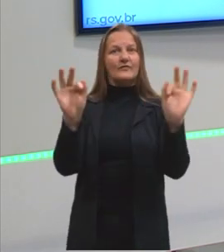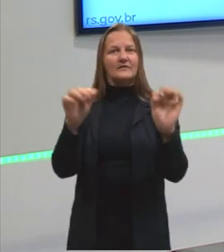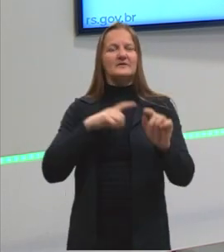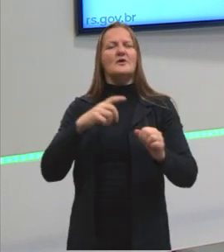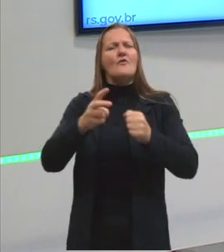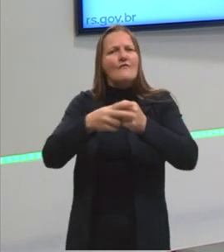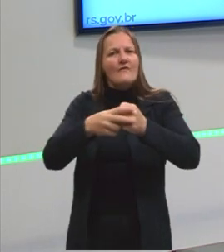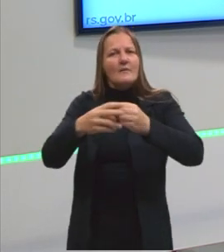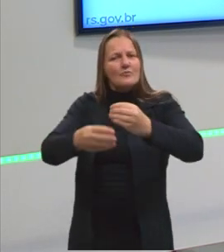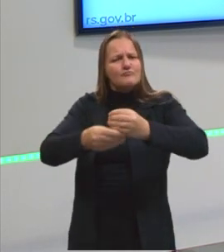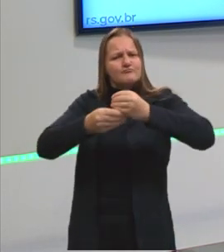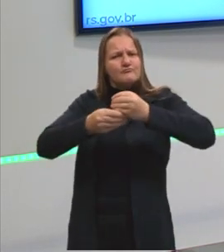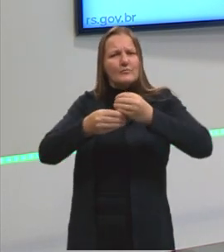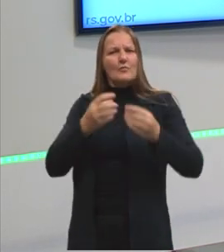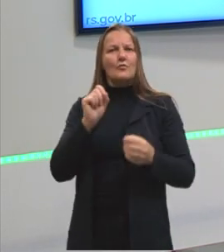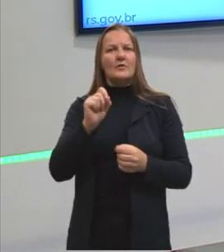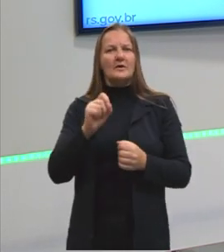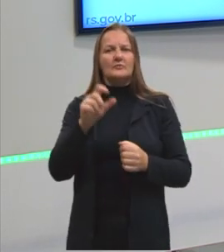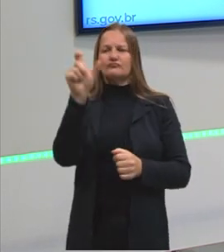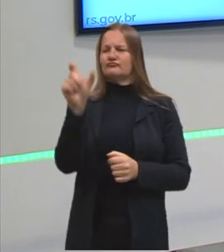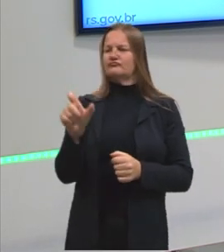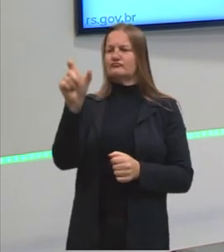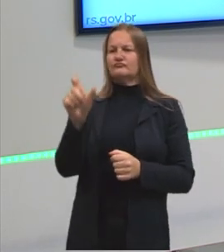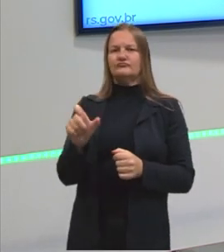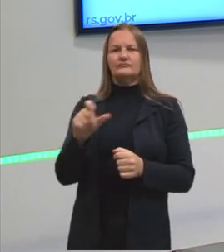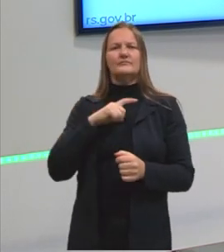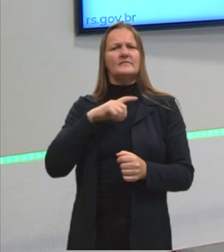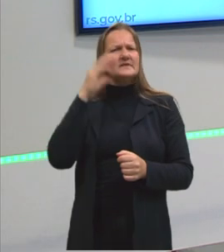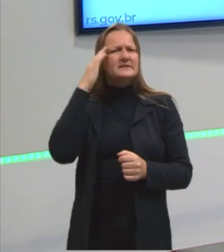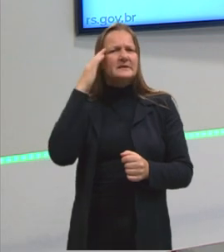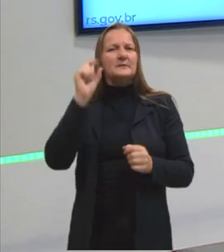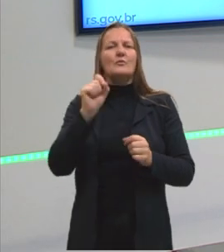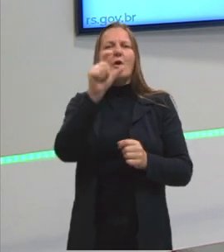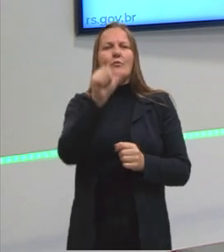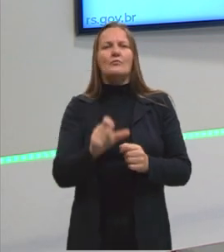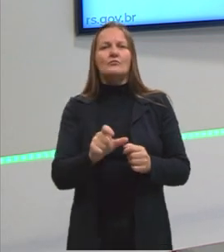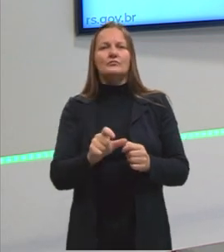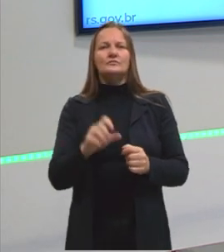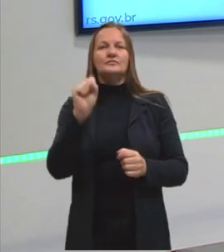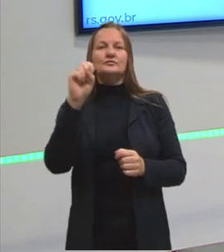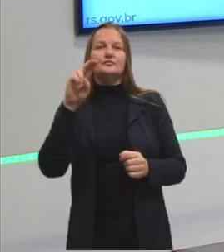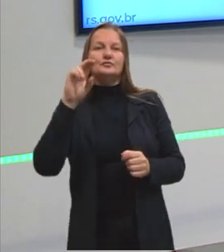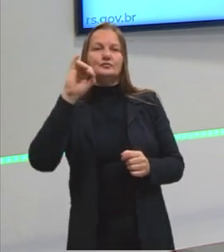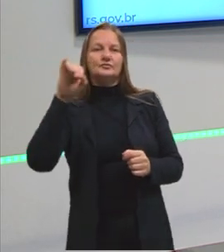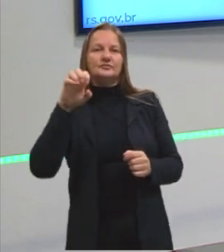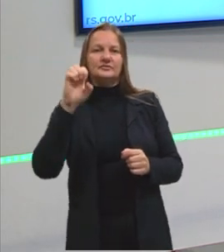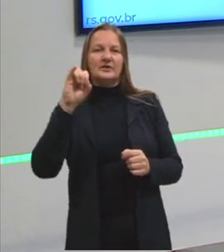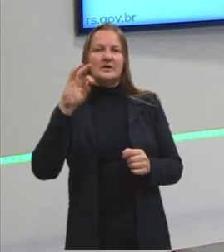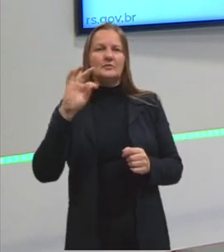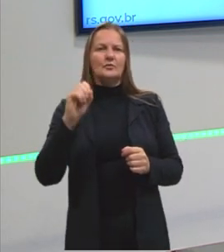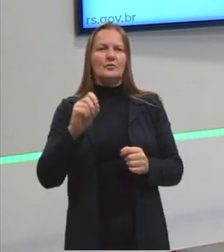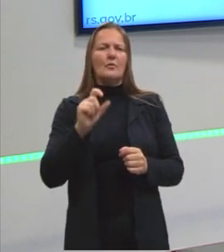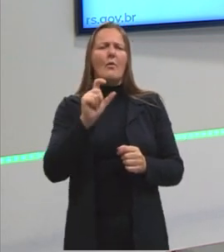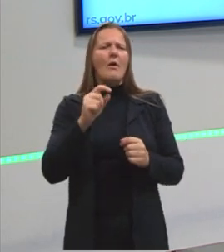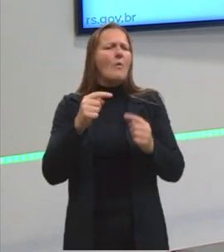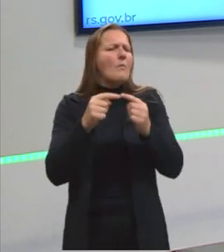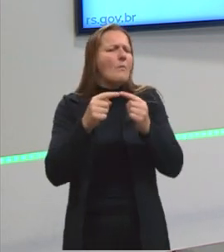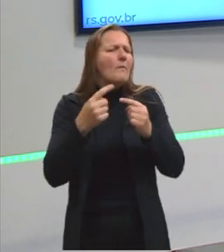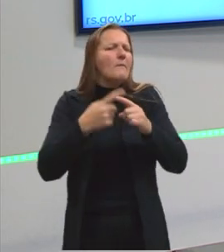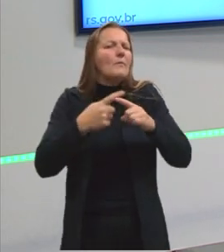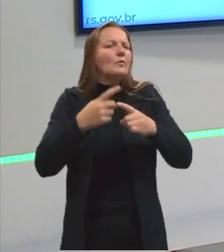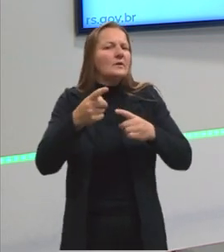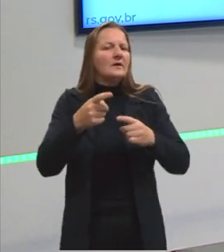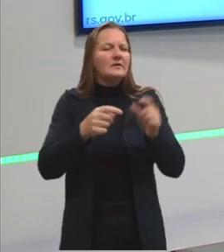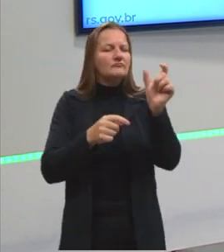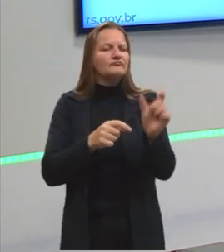que vai me ajudar a identificar qual é o meu sujeito. E sabendo quem é o sujeito da oração, eu consigo entender inclusive a intencionalidade